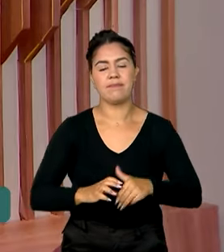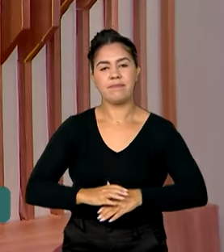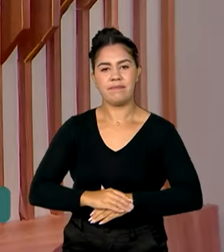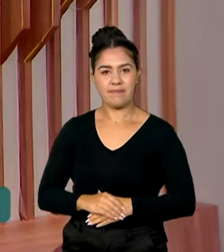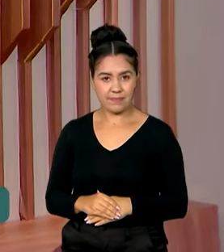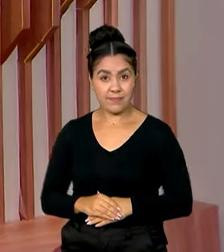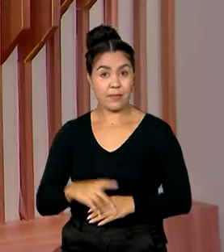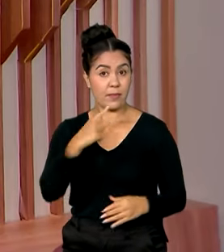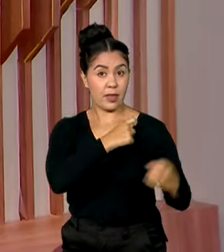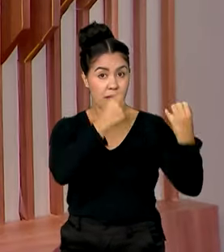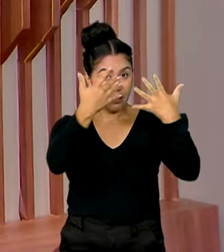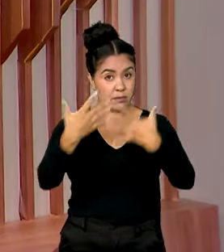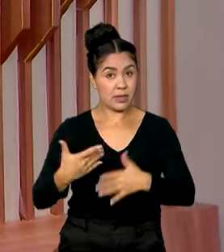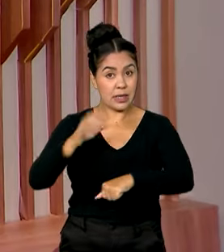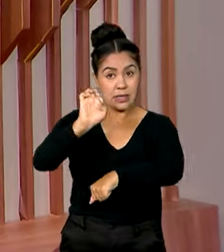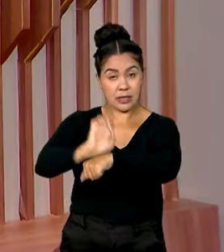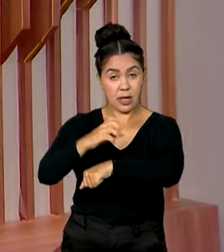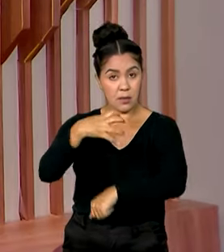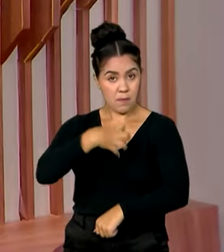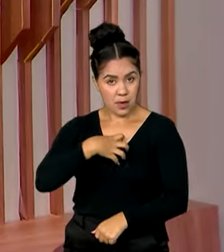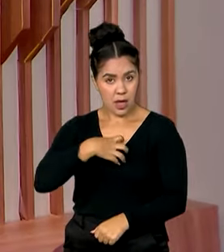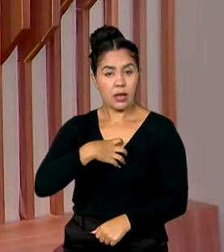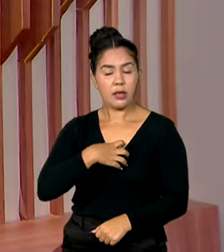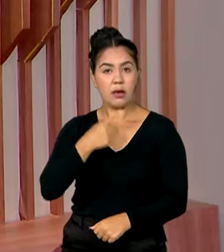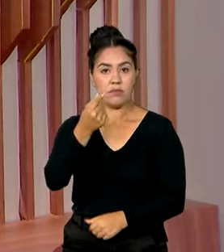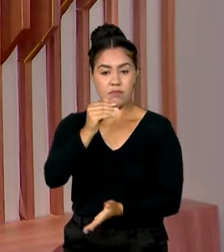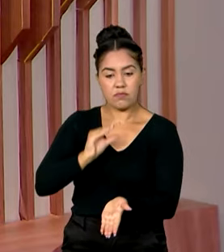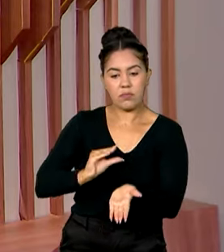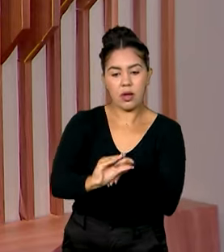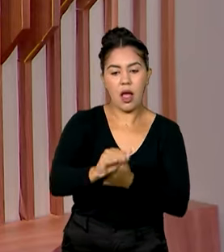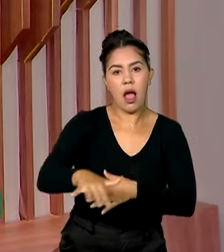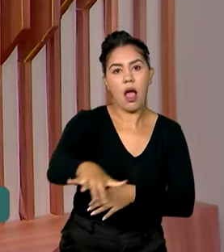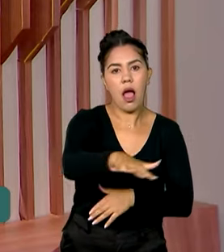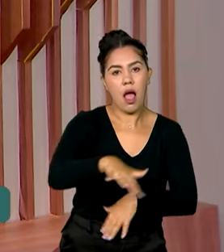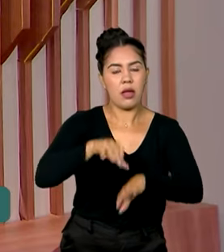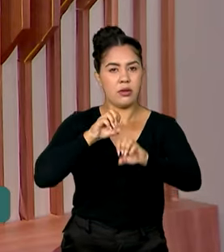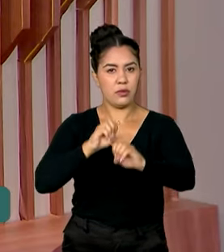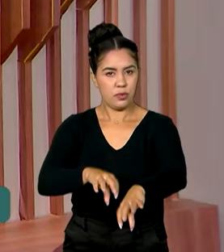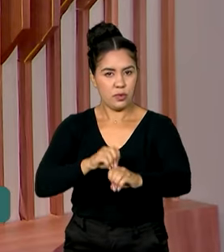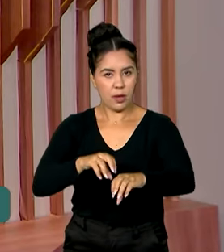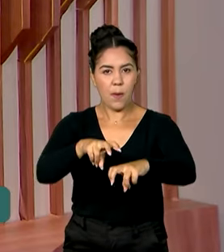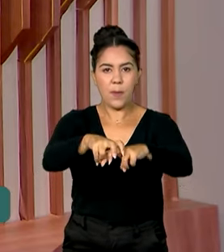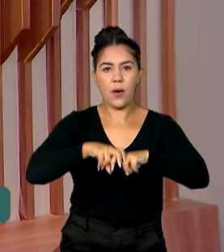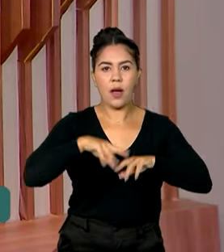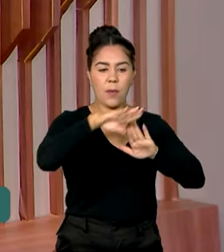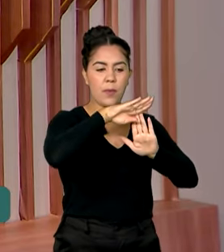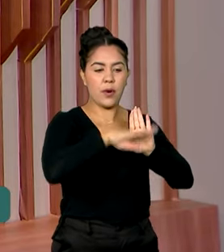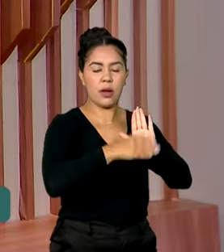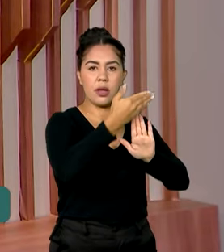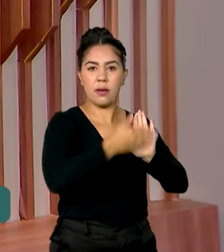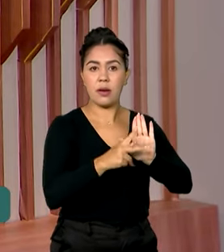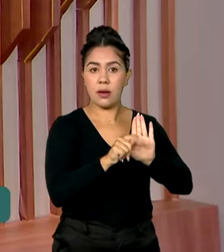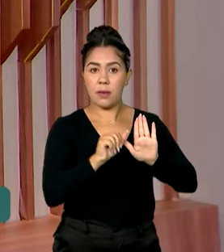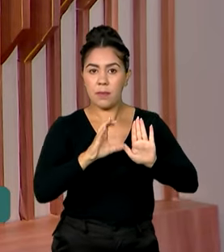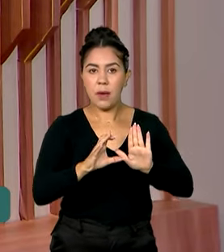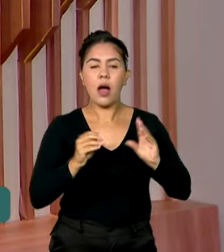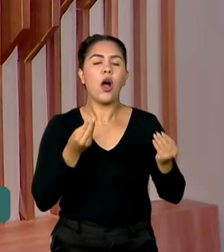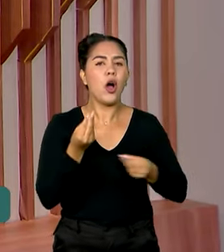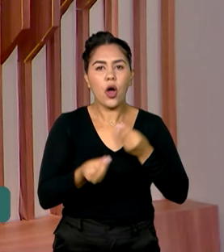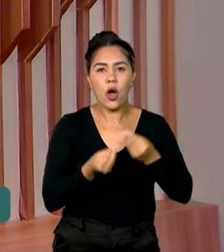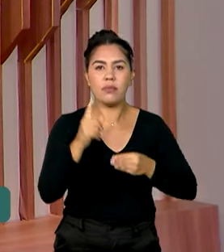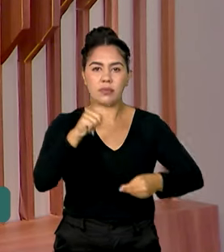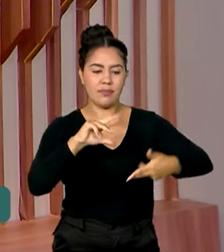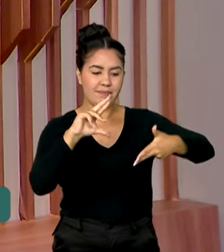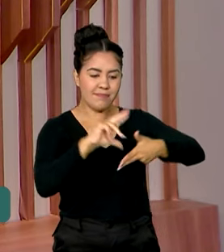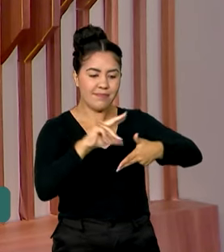E a Bahia vai receber mais investimentos do PAC para a educação. O programa Pé de Meia vai ser ampliado no Estado. São